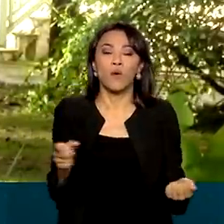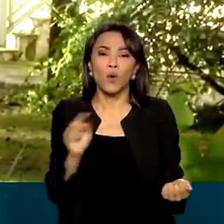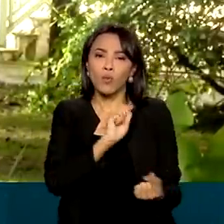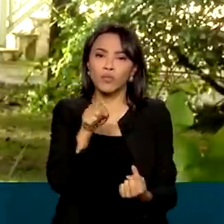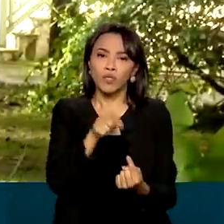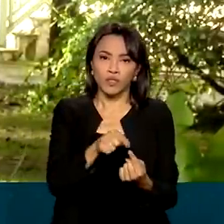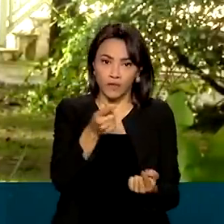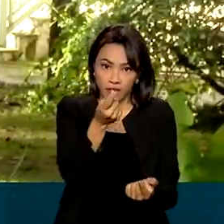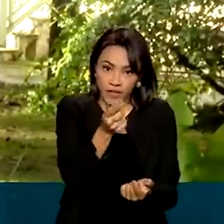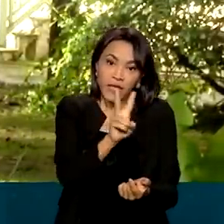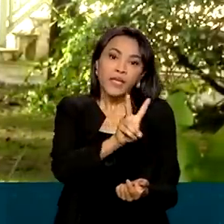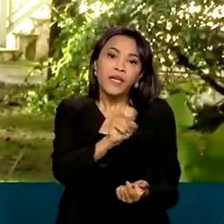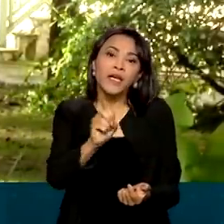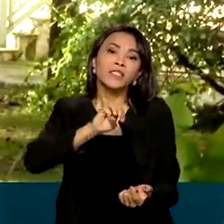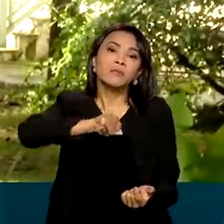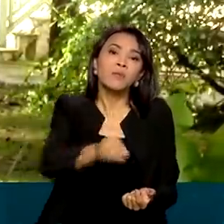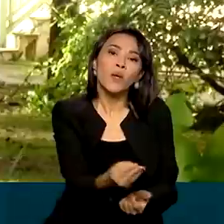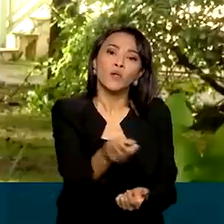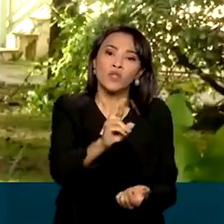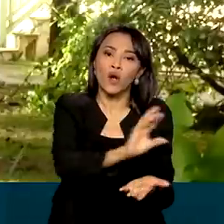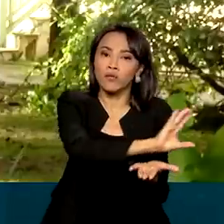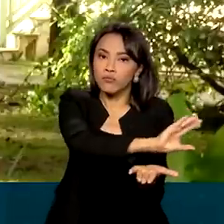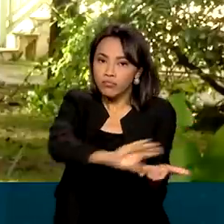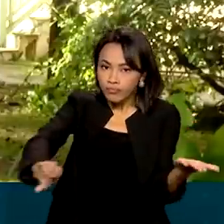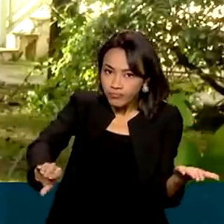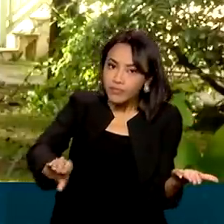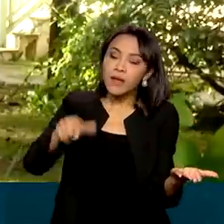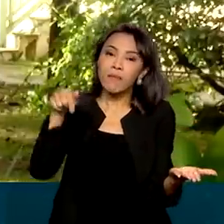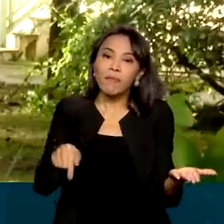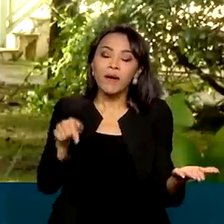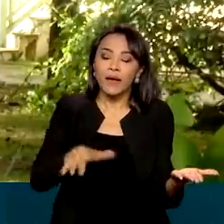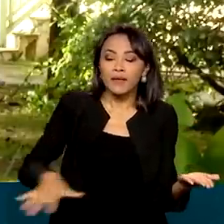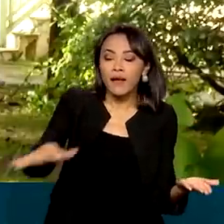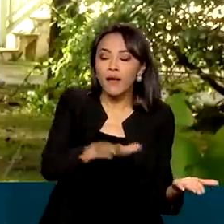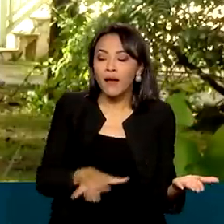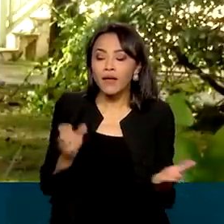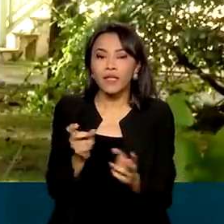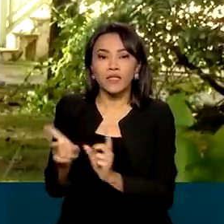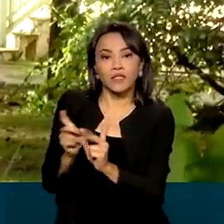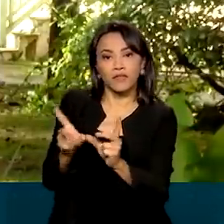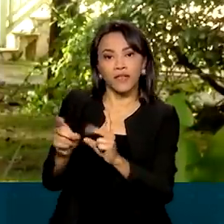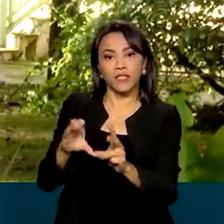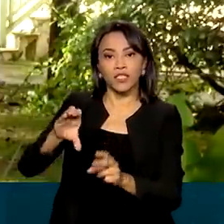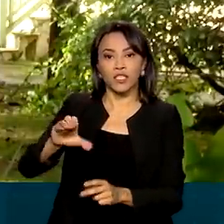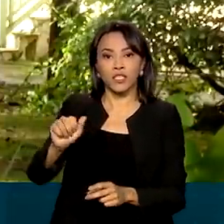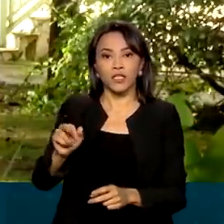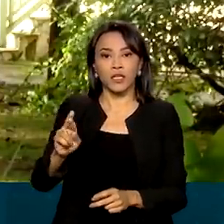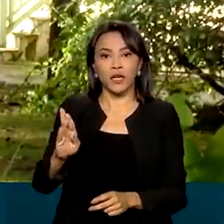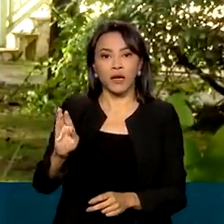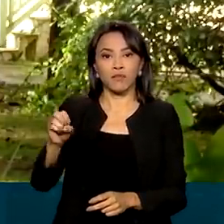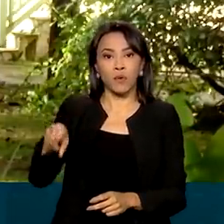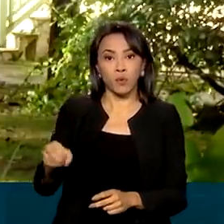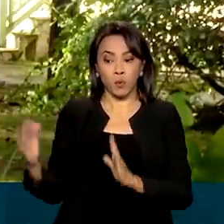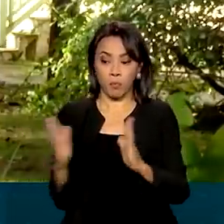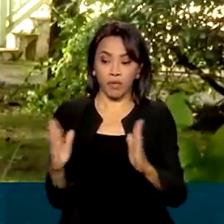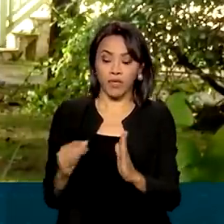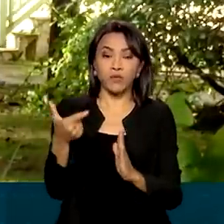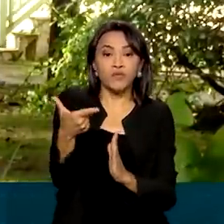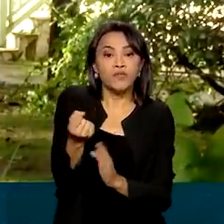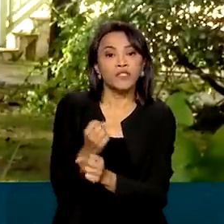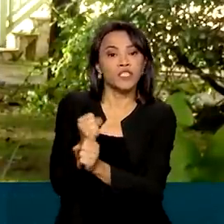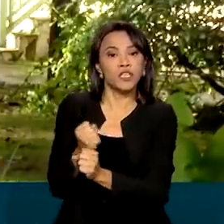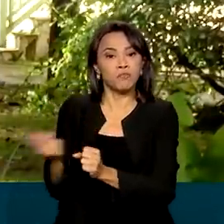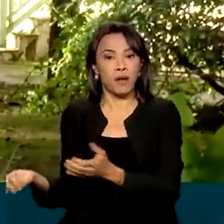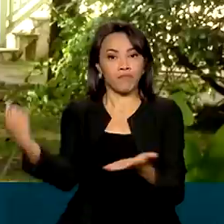milhões de dólares em créditos e fundos voltados para o mercado de carbono. As empresas terão um prazo de 20 anos para pagar